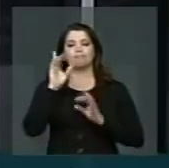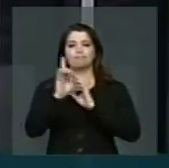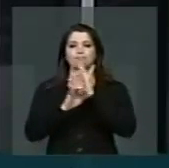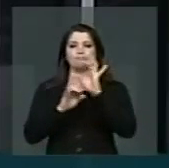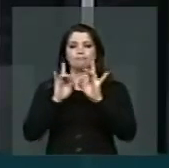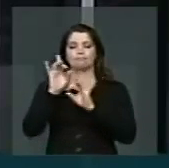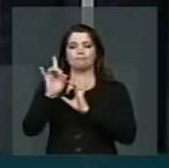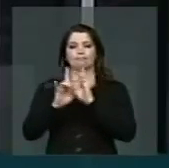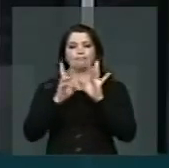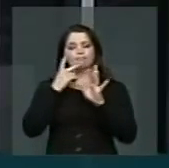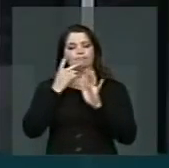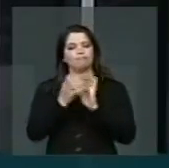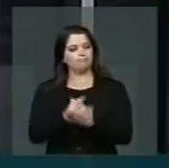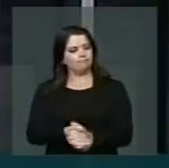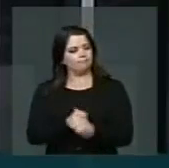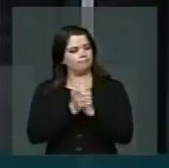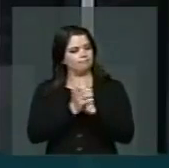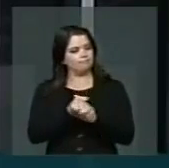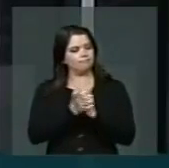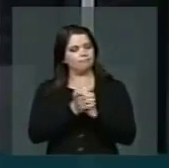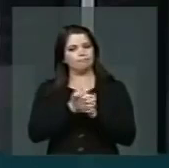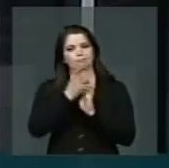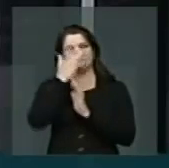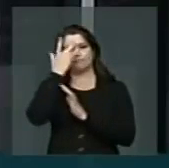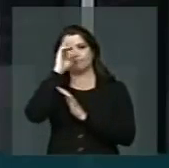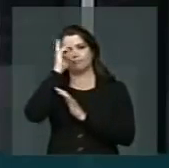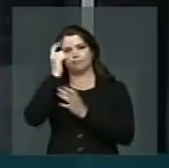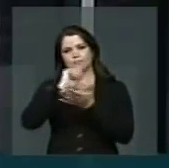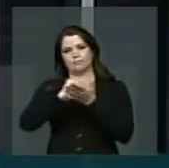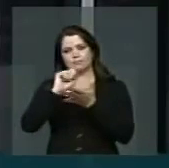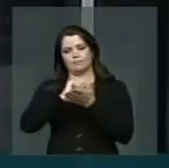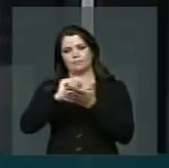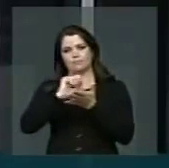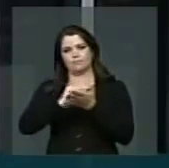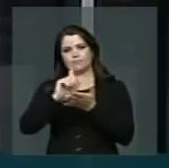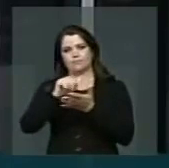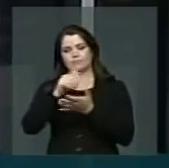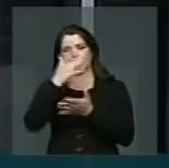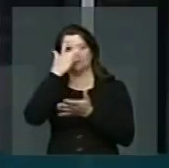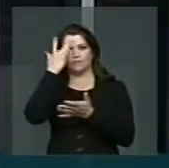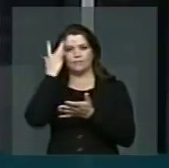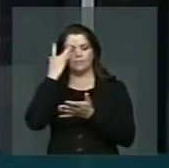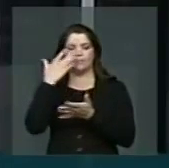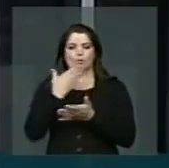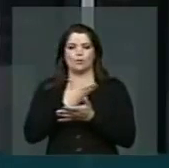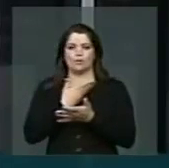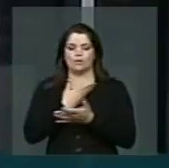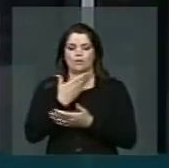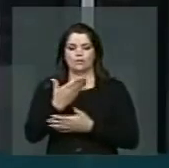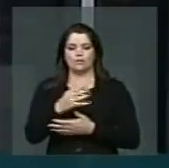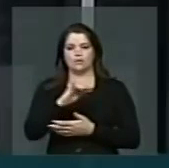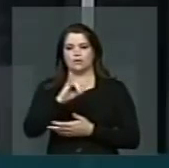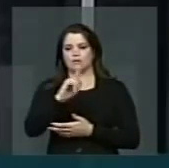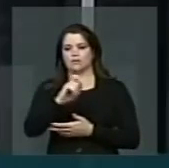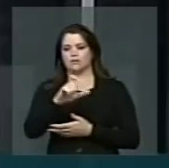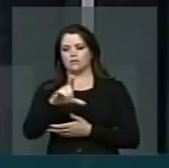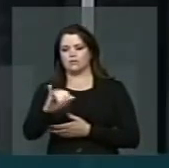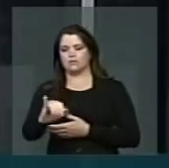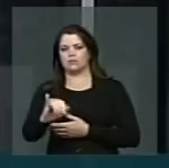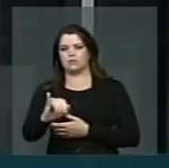cumprimentar o autor do requerimento, nosso querido colega Isauci.